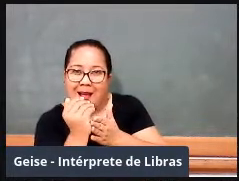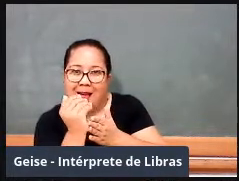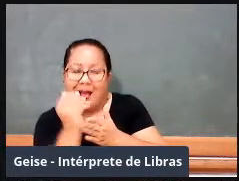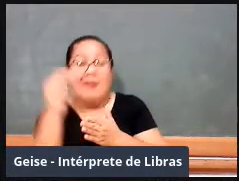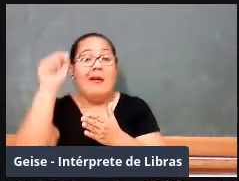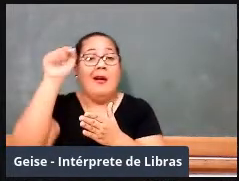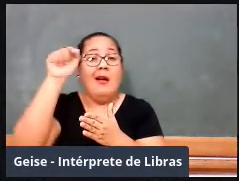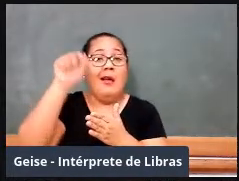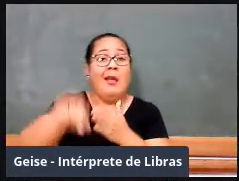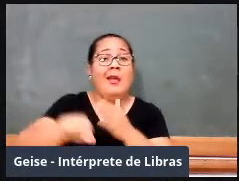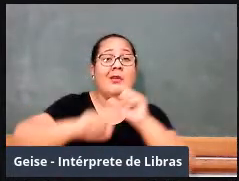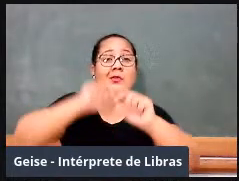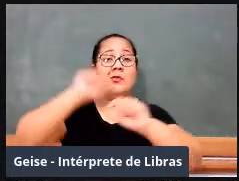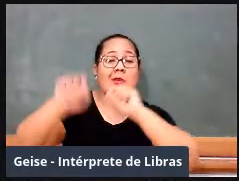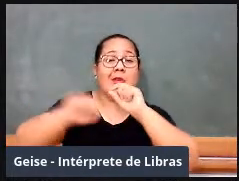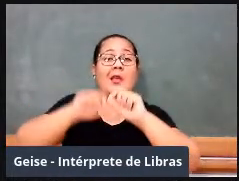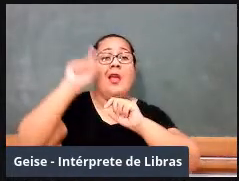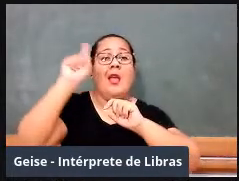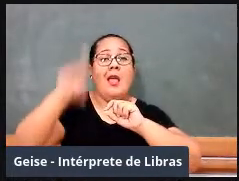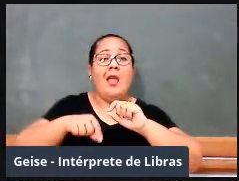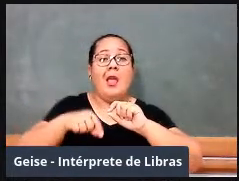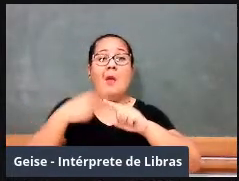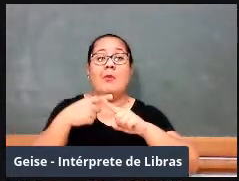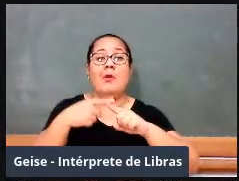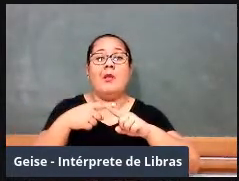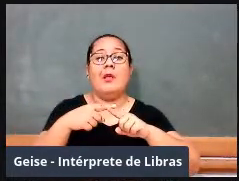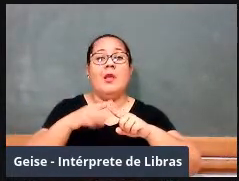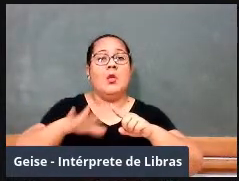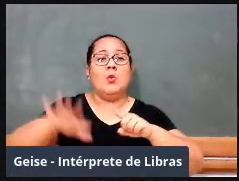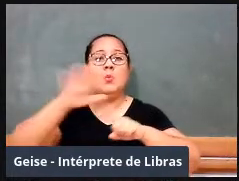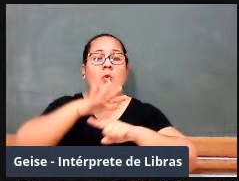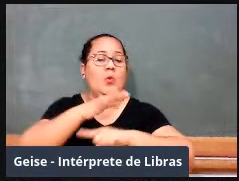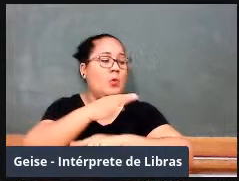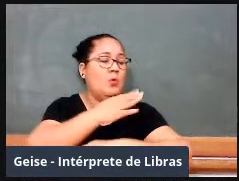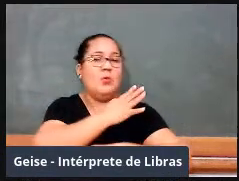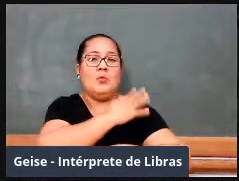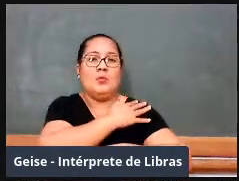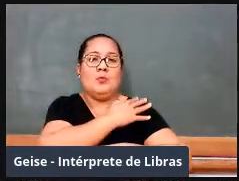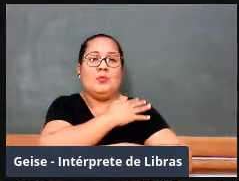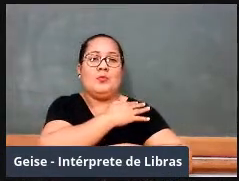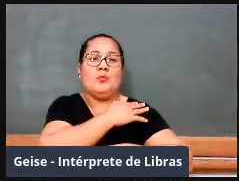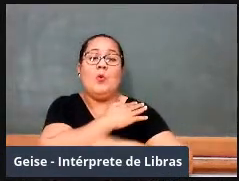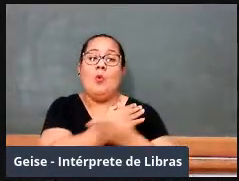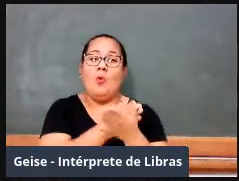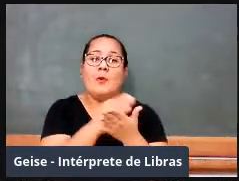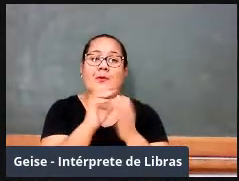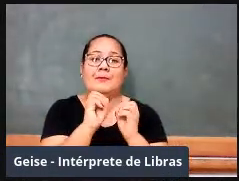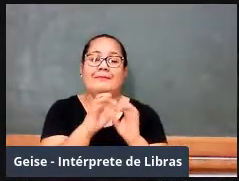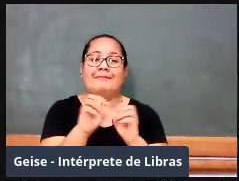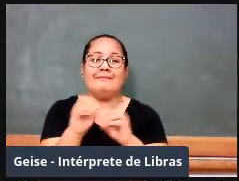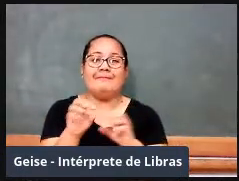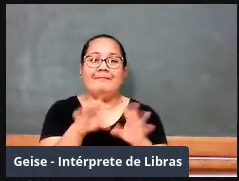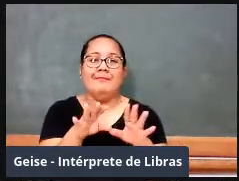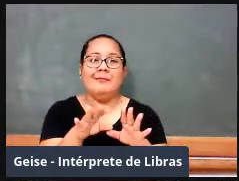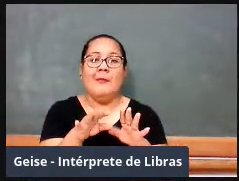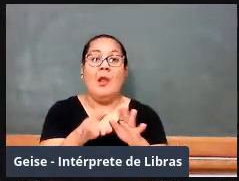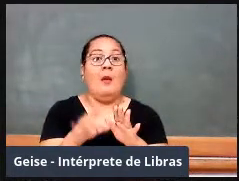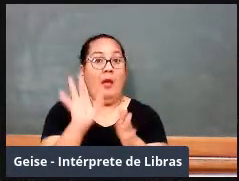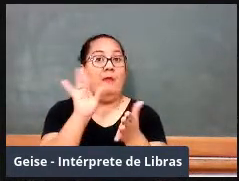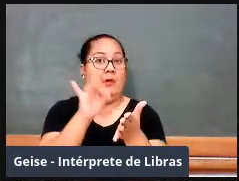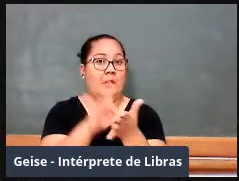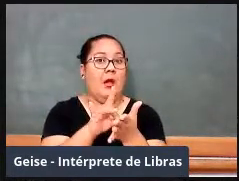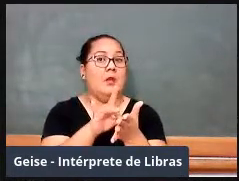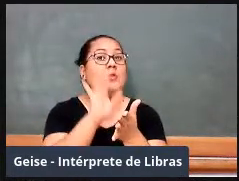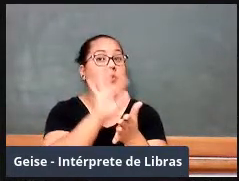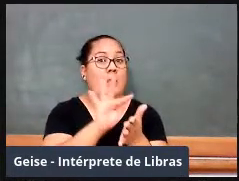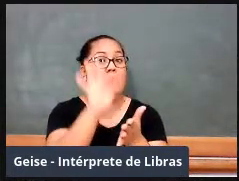Função era considerada algo do ensino superior, mas a introdução do ensino de função iria permitir a integração da